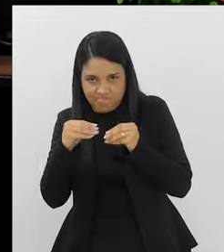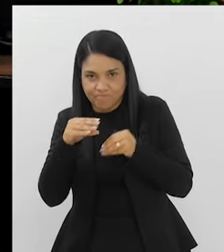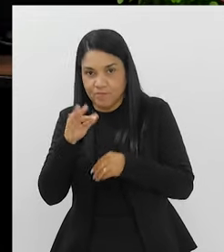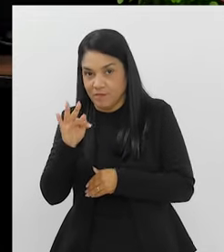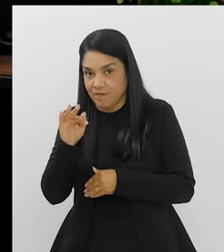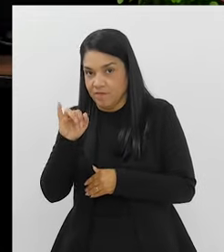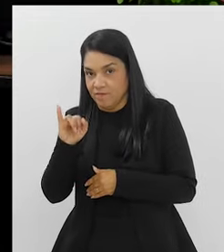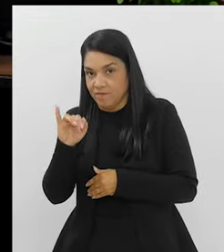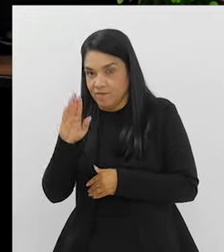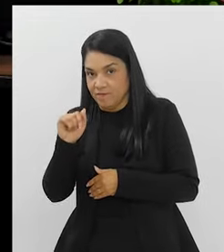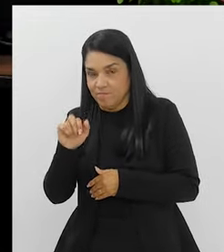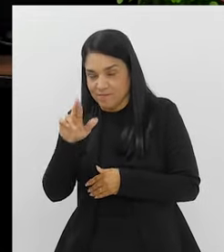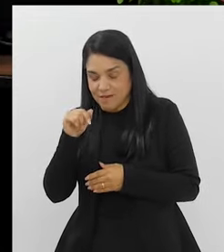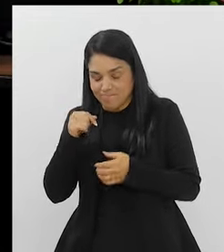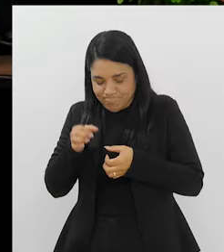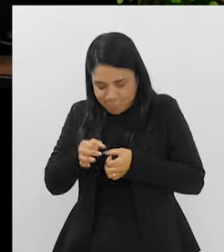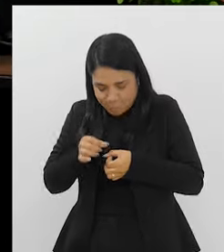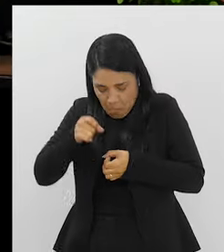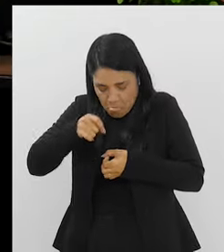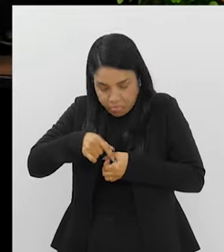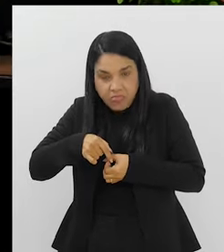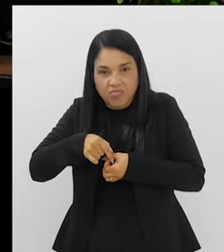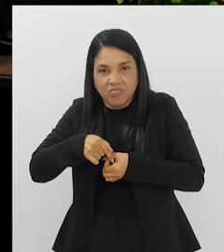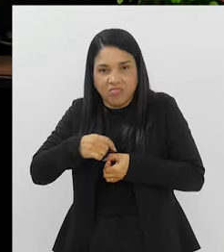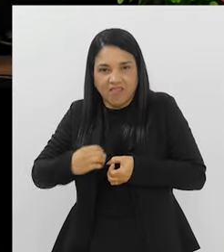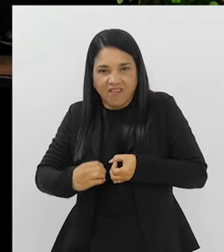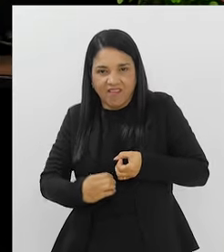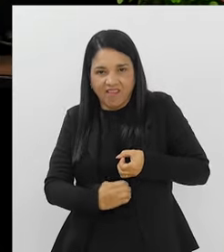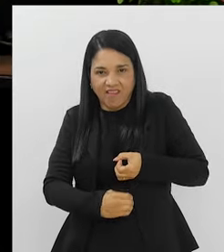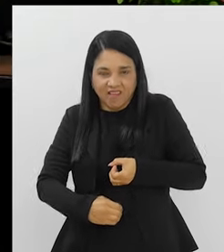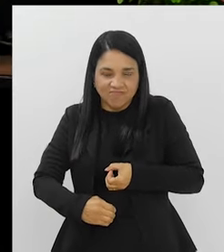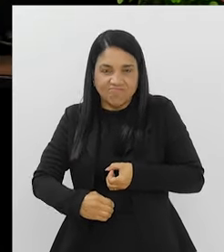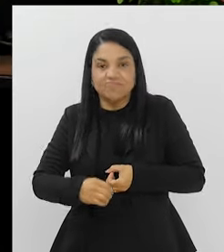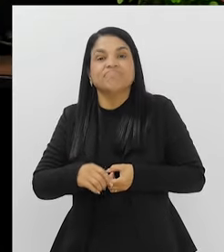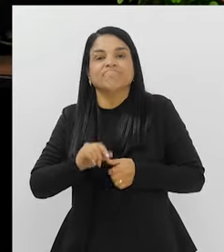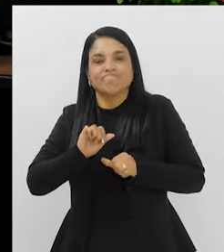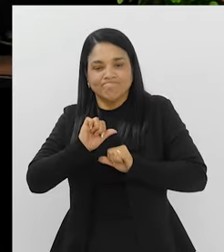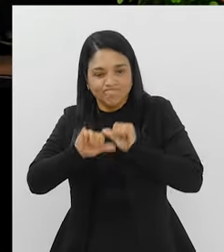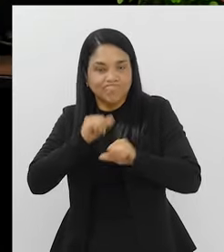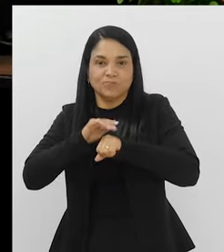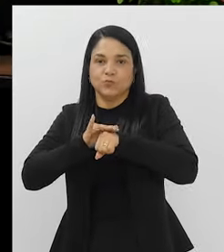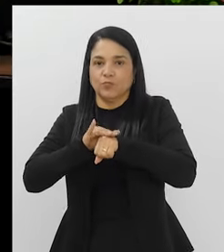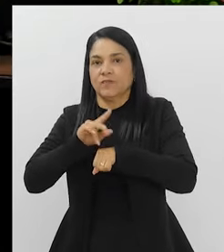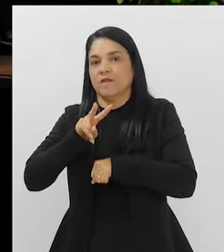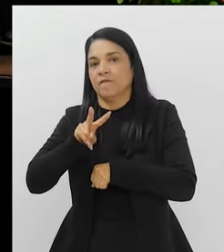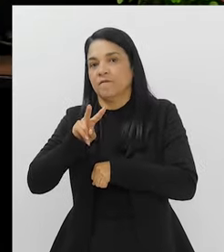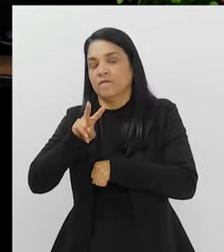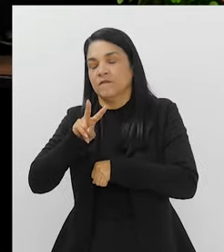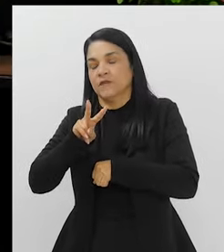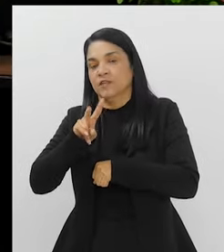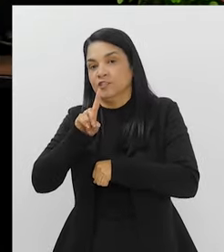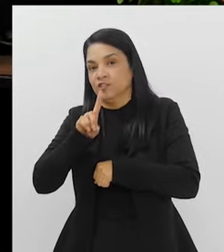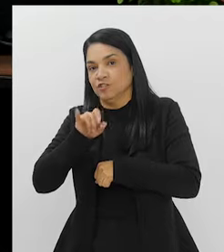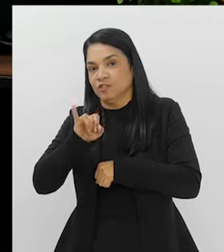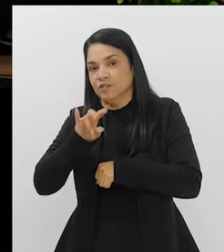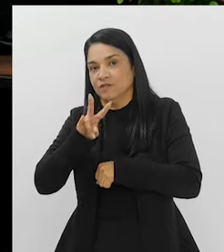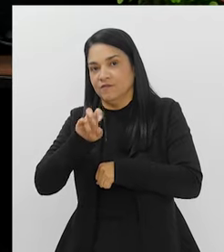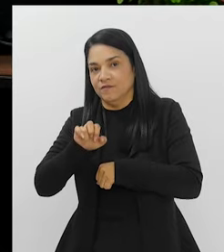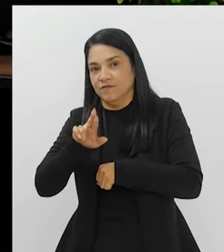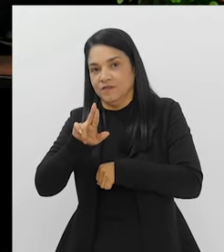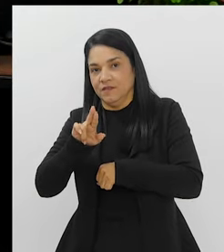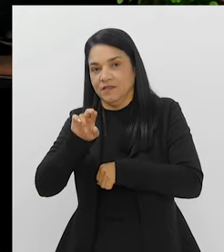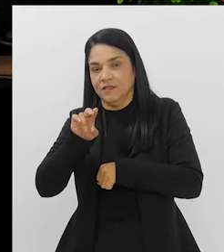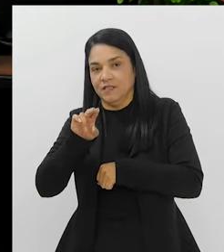têm cascas, que podem cair nessa bolsinha e causar a famosa diverticulite. Isso já caiu por